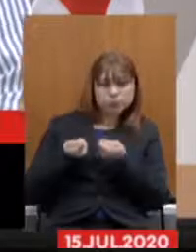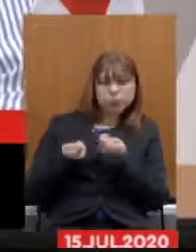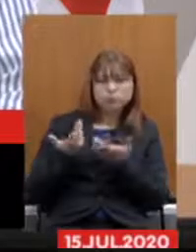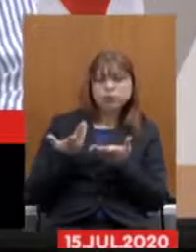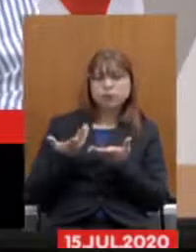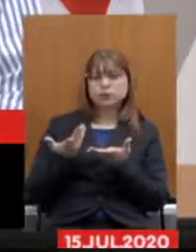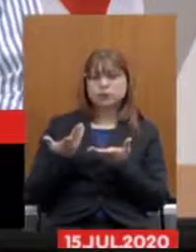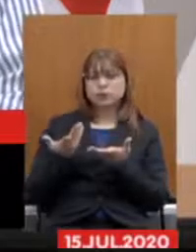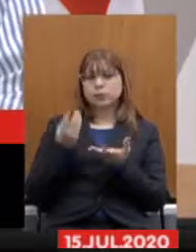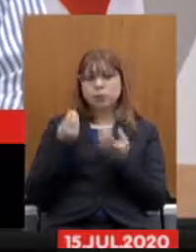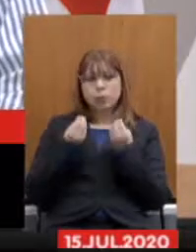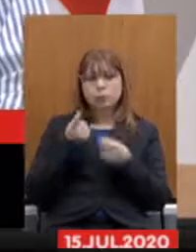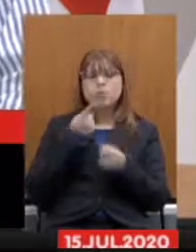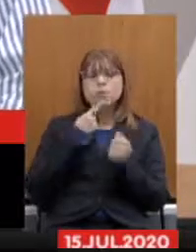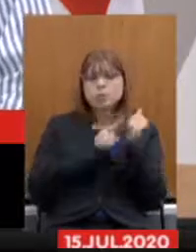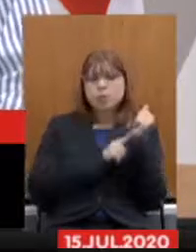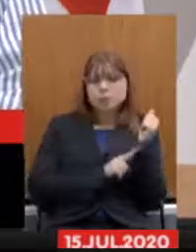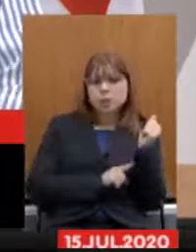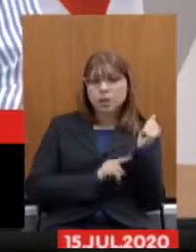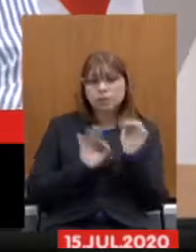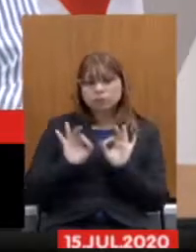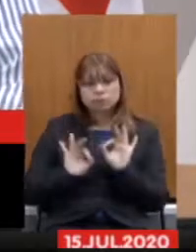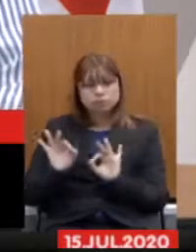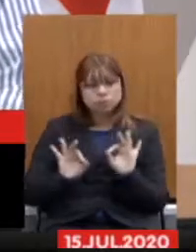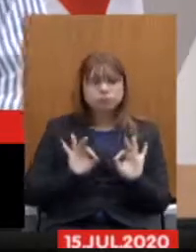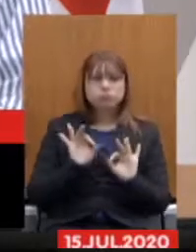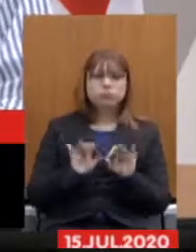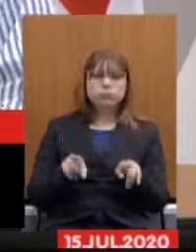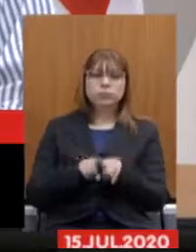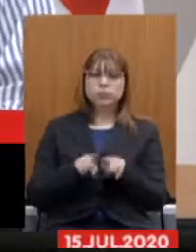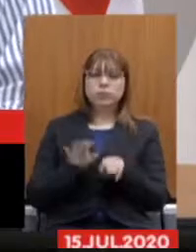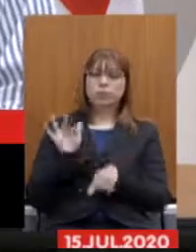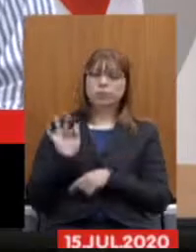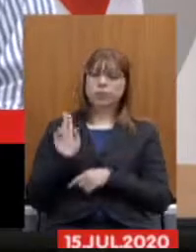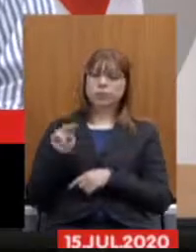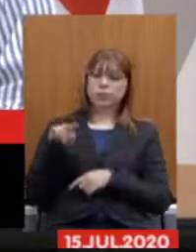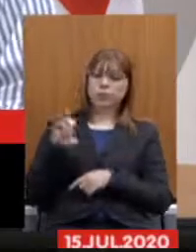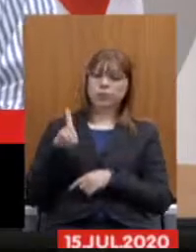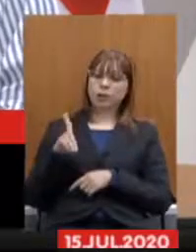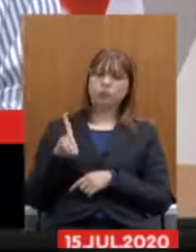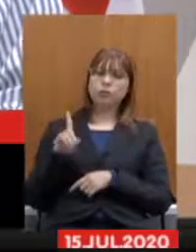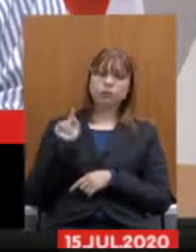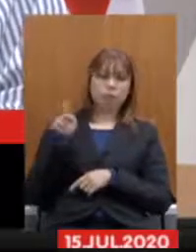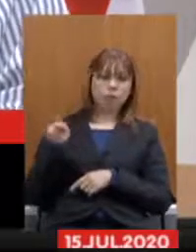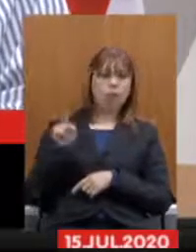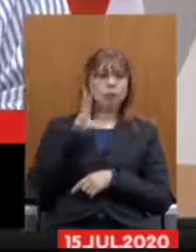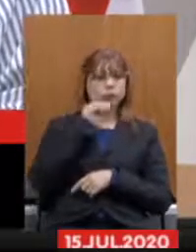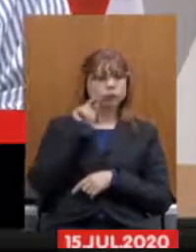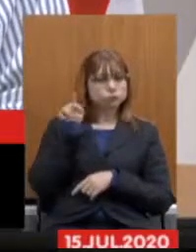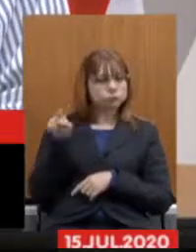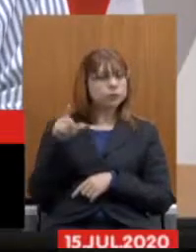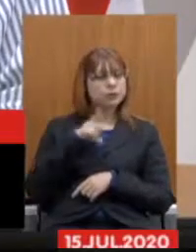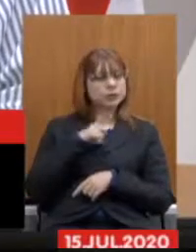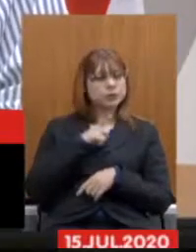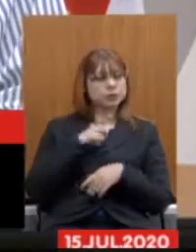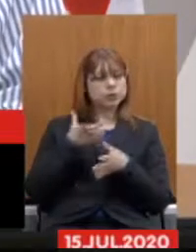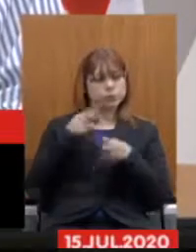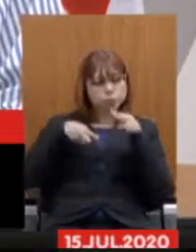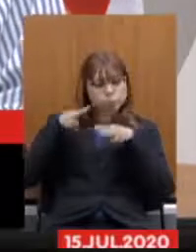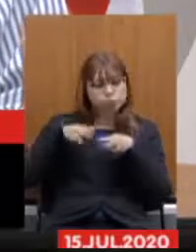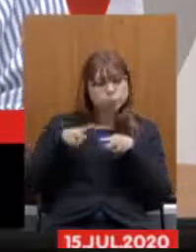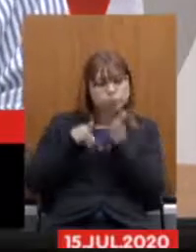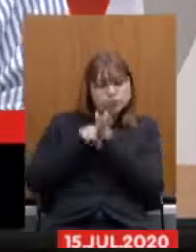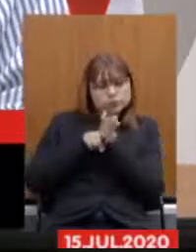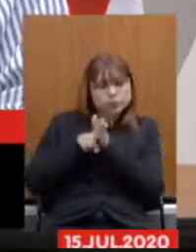hemocentro os companheiros que estão lá na Funed fazendo as análises a pesquisa nessa